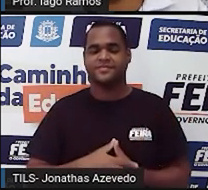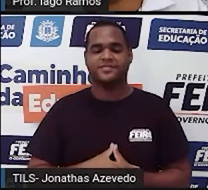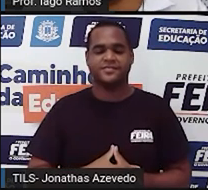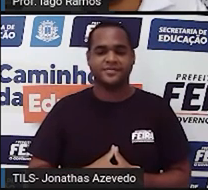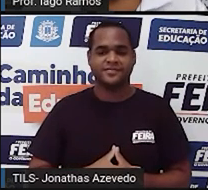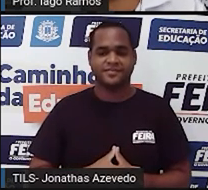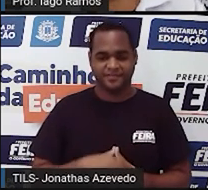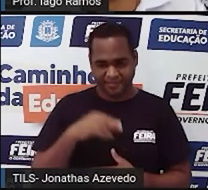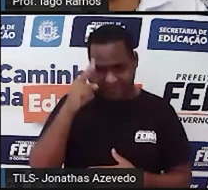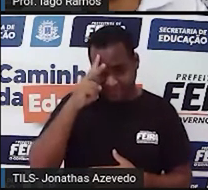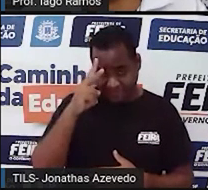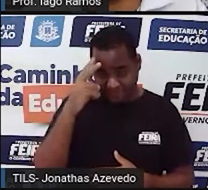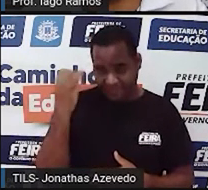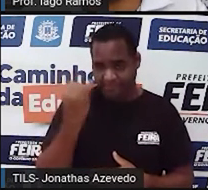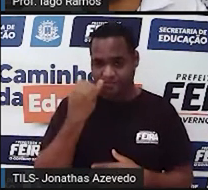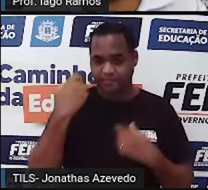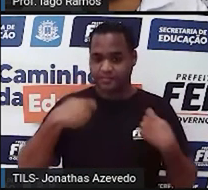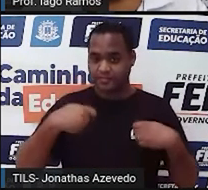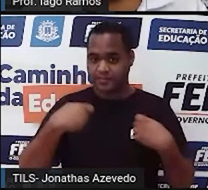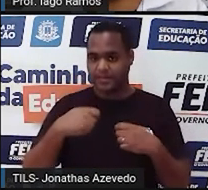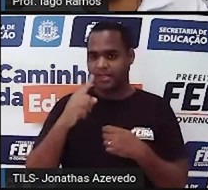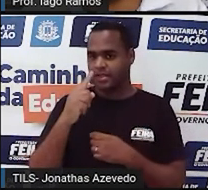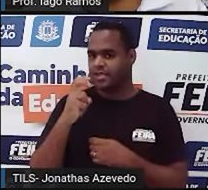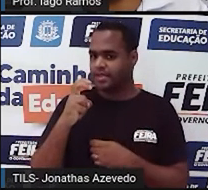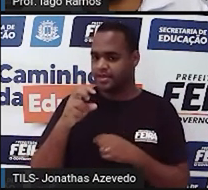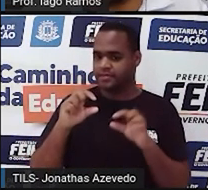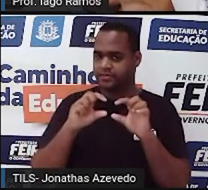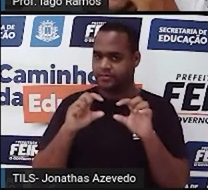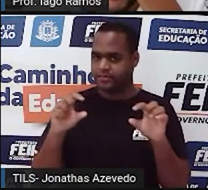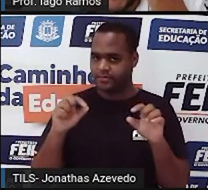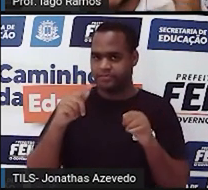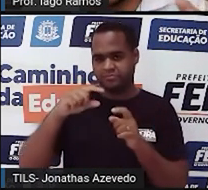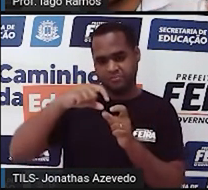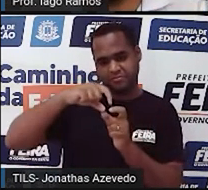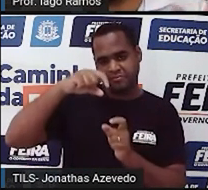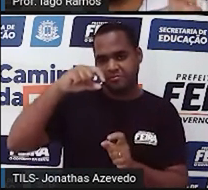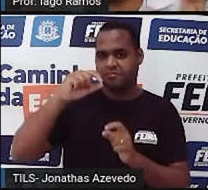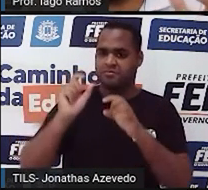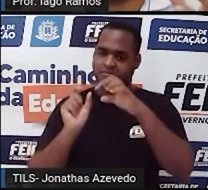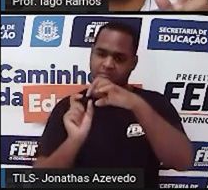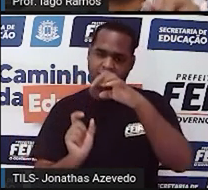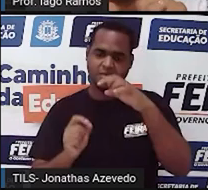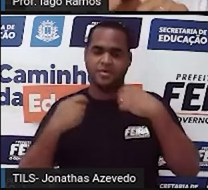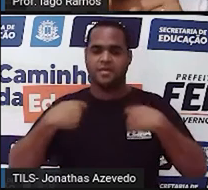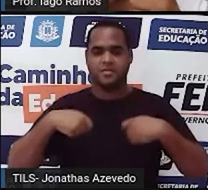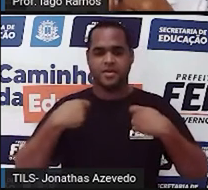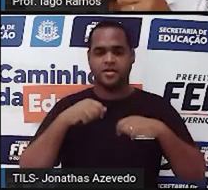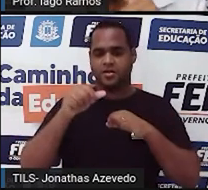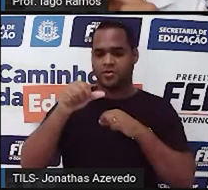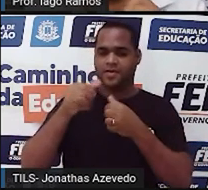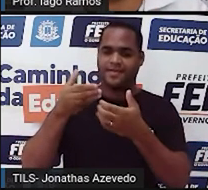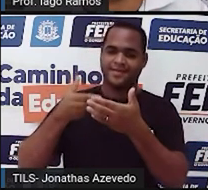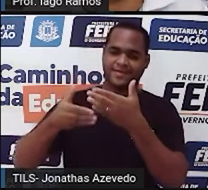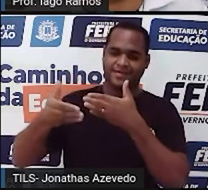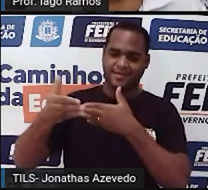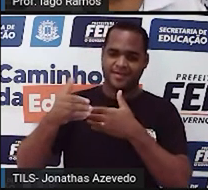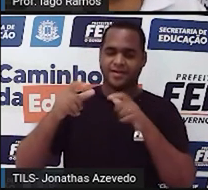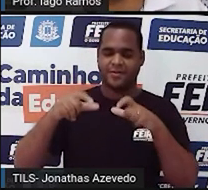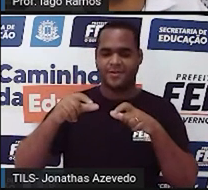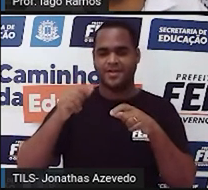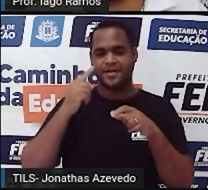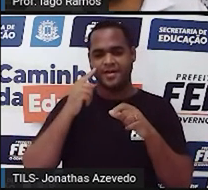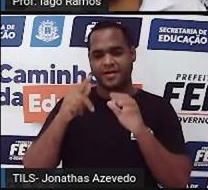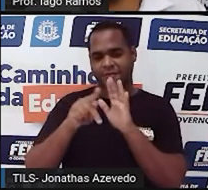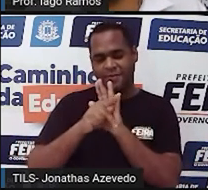Lembre-se que a soma precisa da 15 Aí você pode pensar em somar de forma trocando de posição para usar a